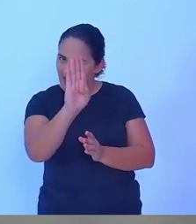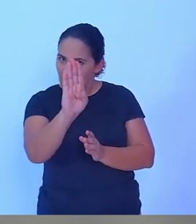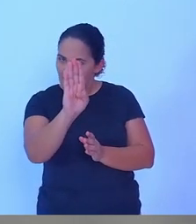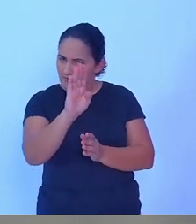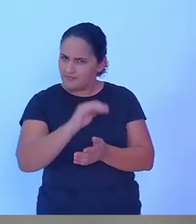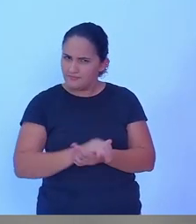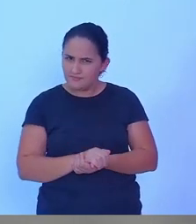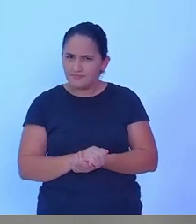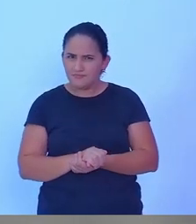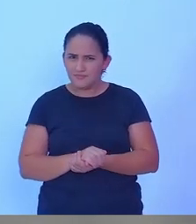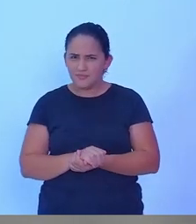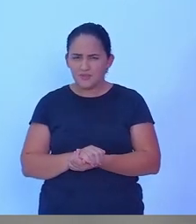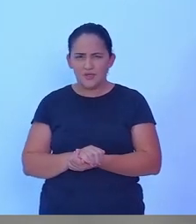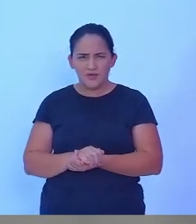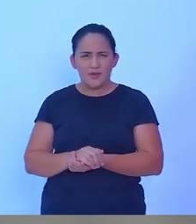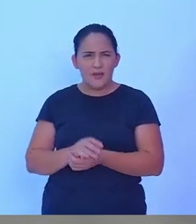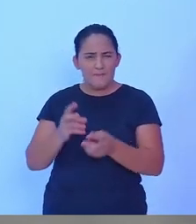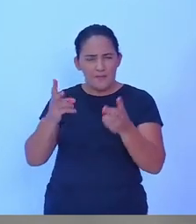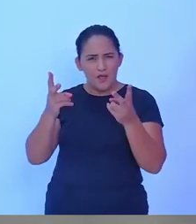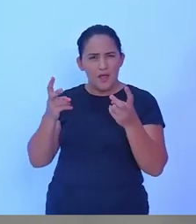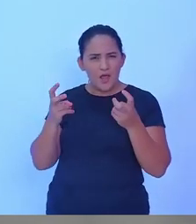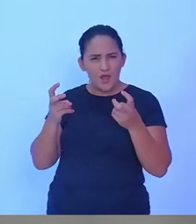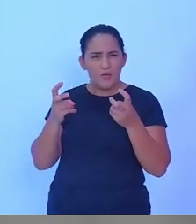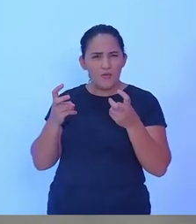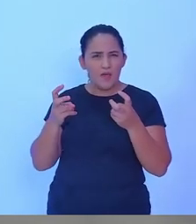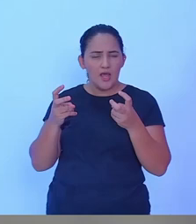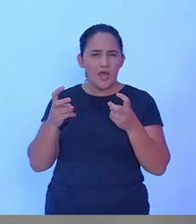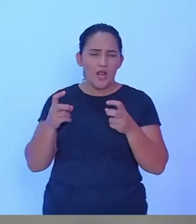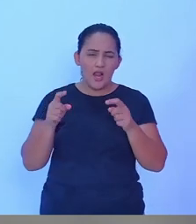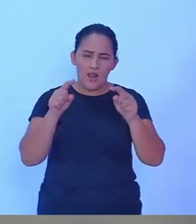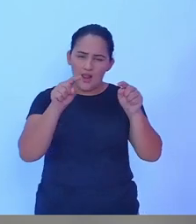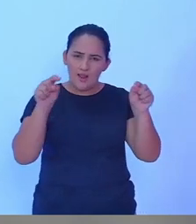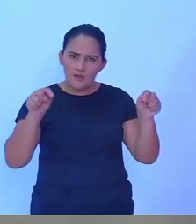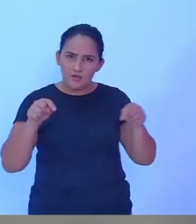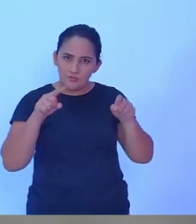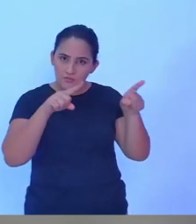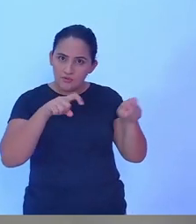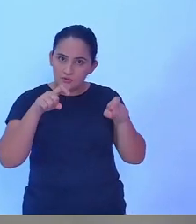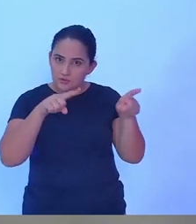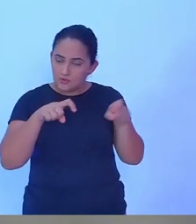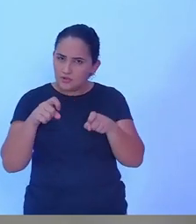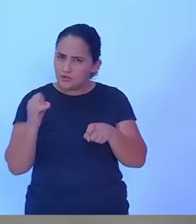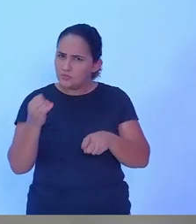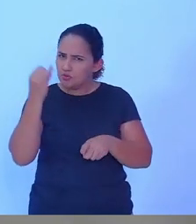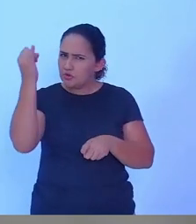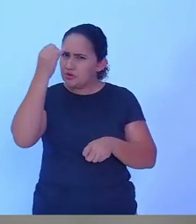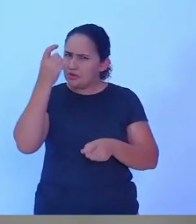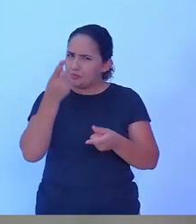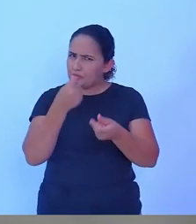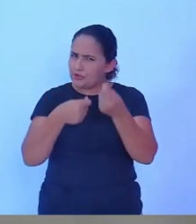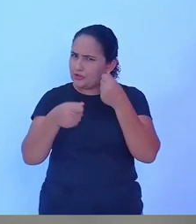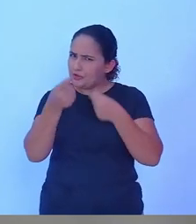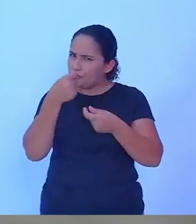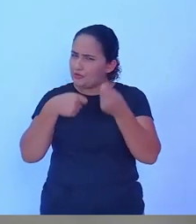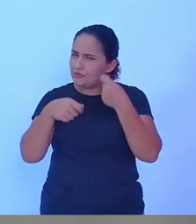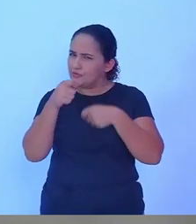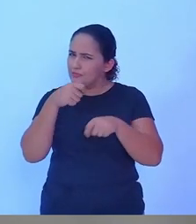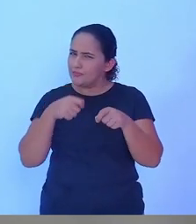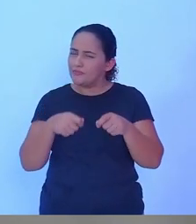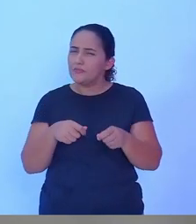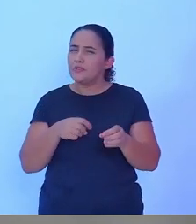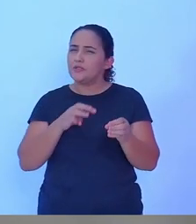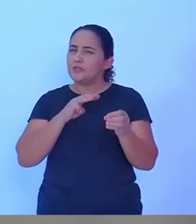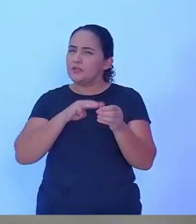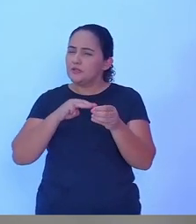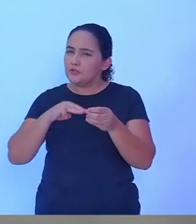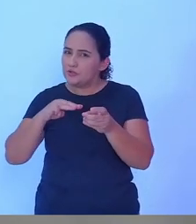Considerando o tamanho da nossa zona rural, a sua importância para a economia do município, como o plano de governo